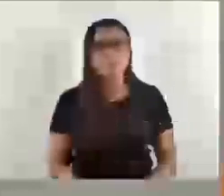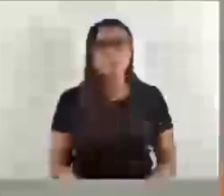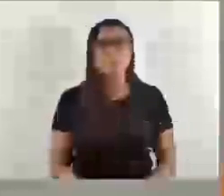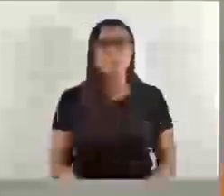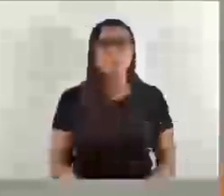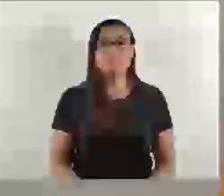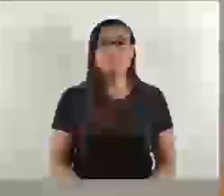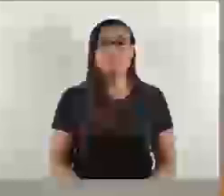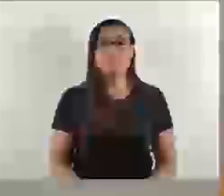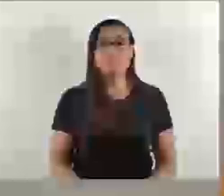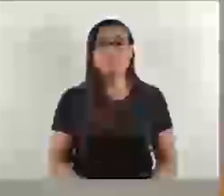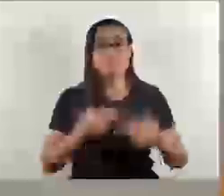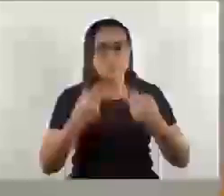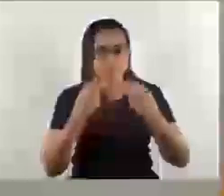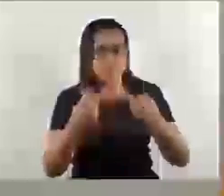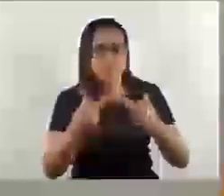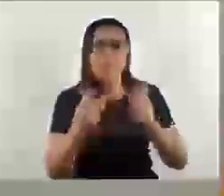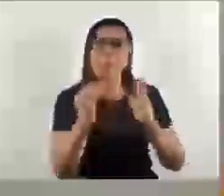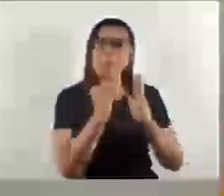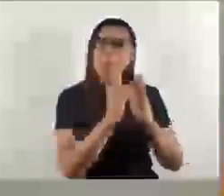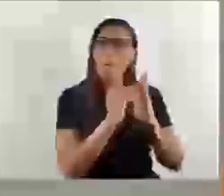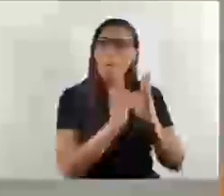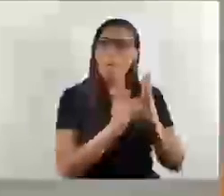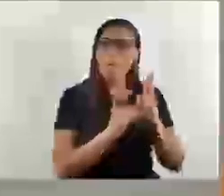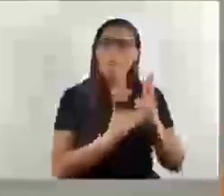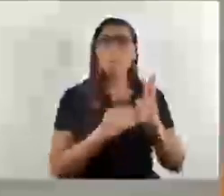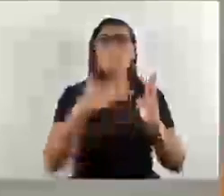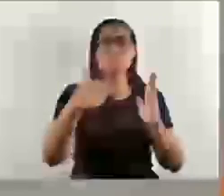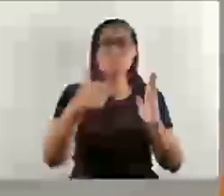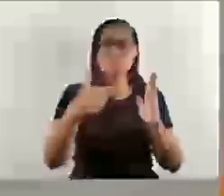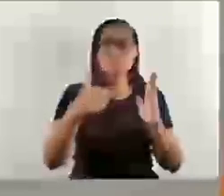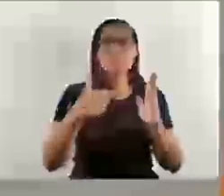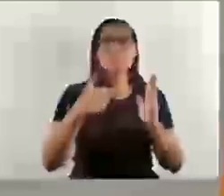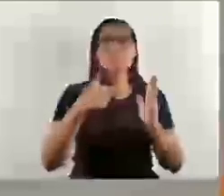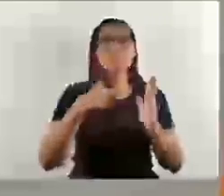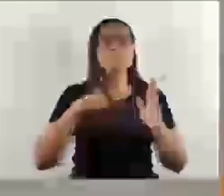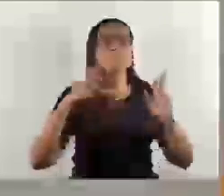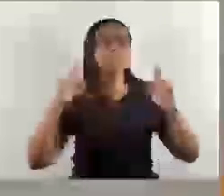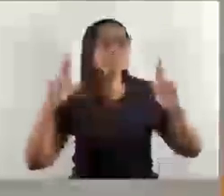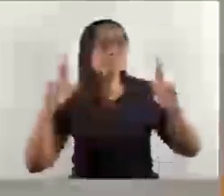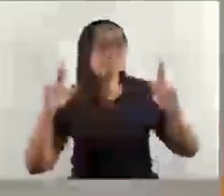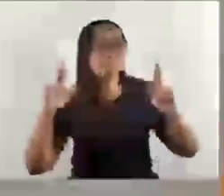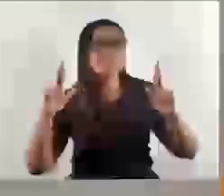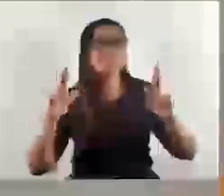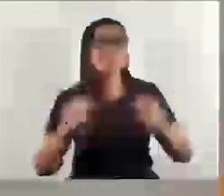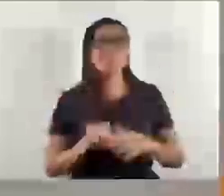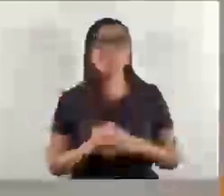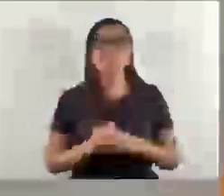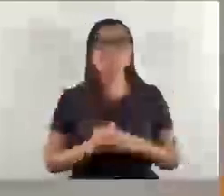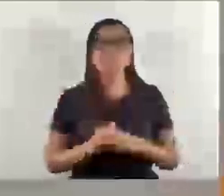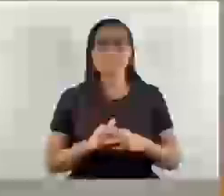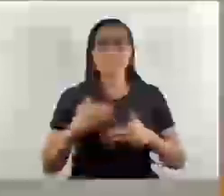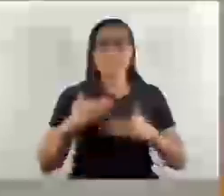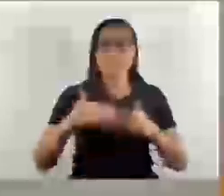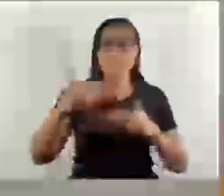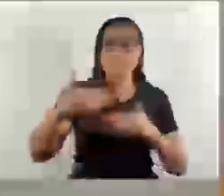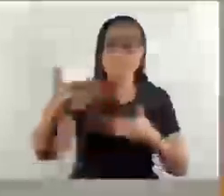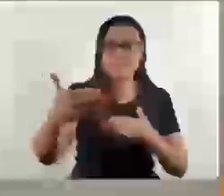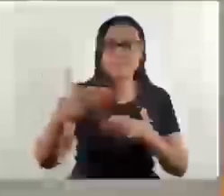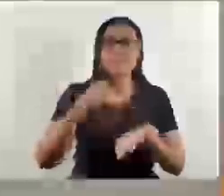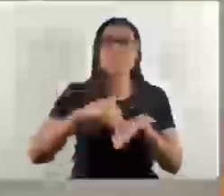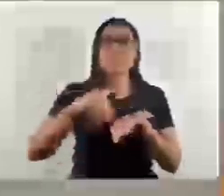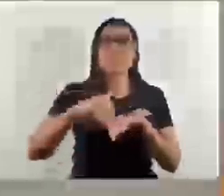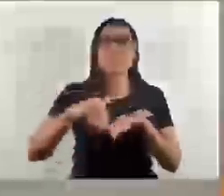que as pautas foram colocadas, e espero que o nosso secretário, o